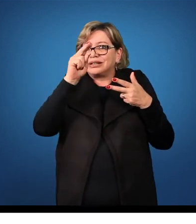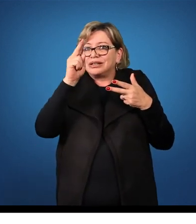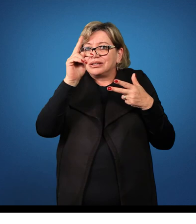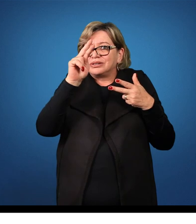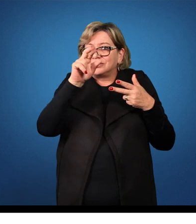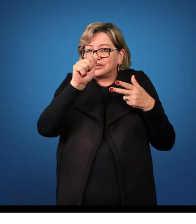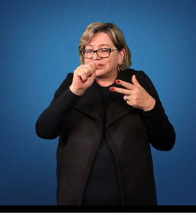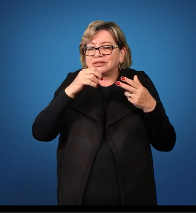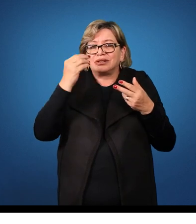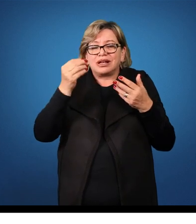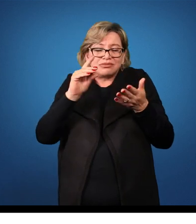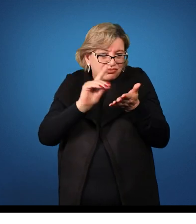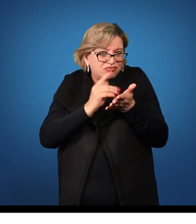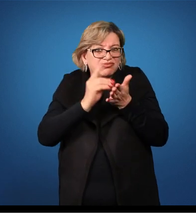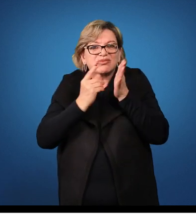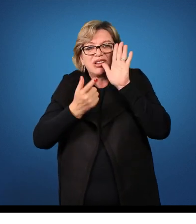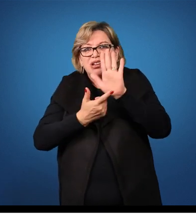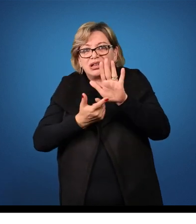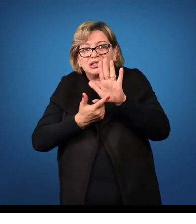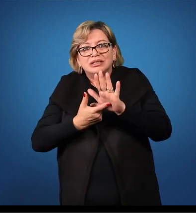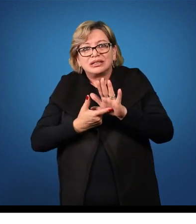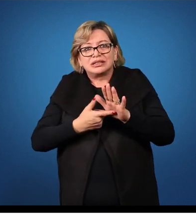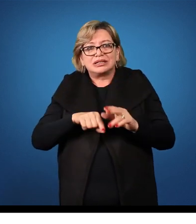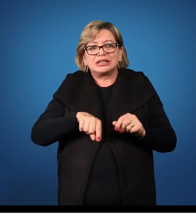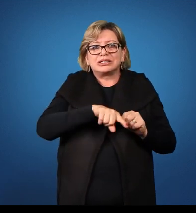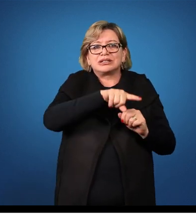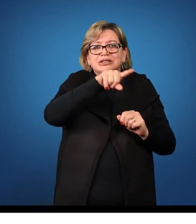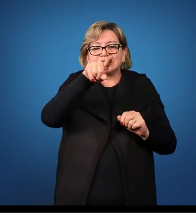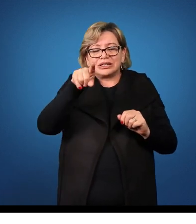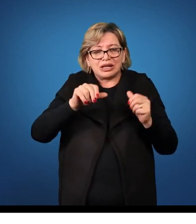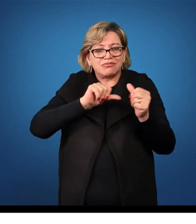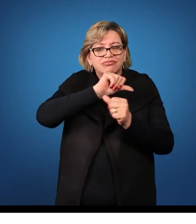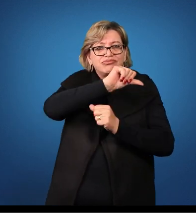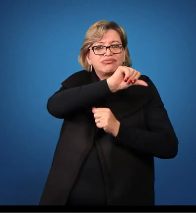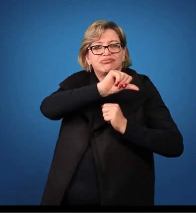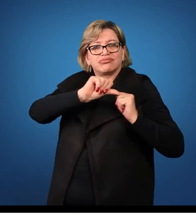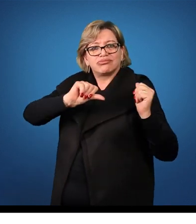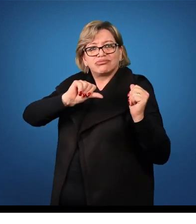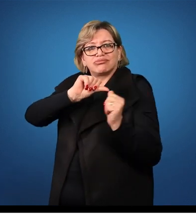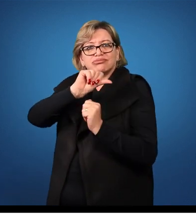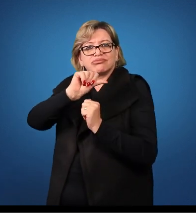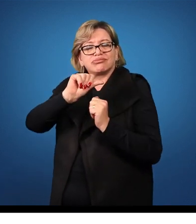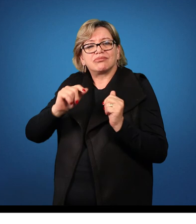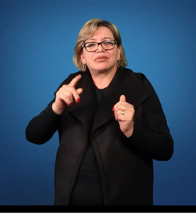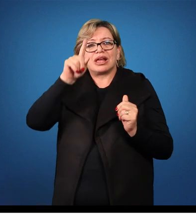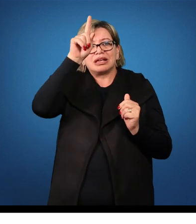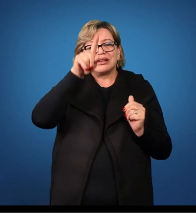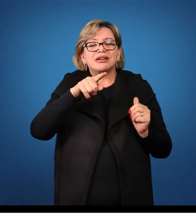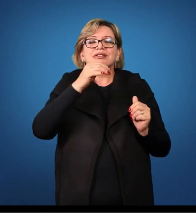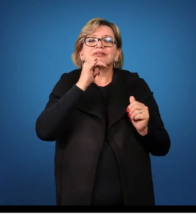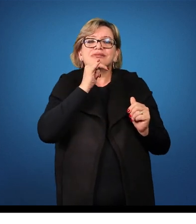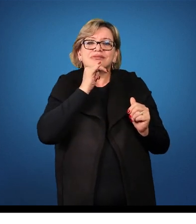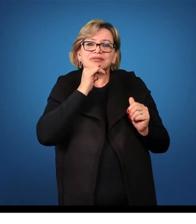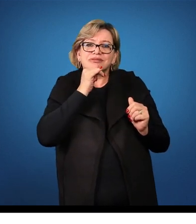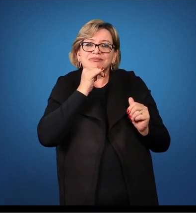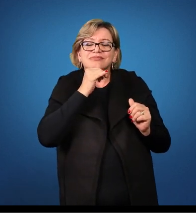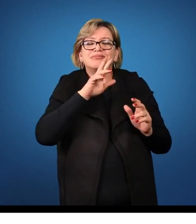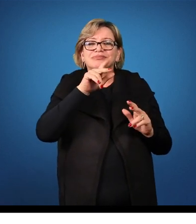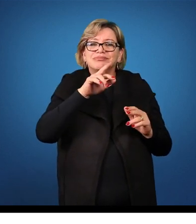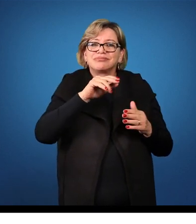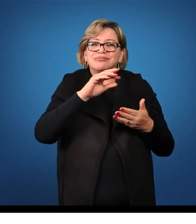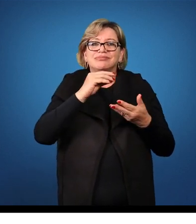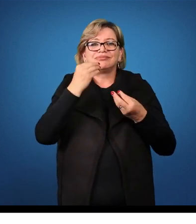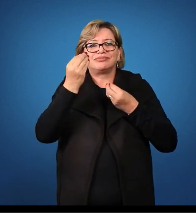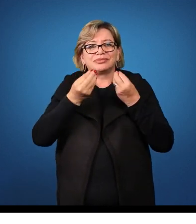vocabulário, do dicionário, e ele quiser declinar uma palavra neutra, é dessa forma.